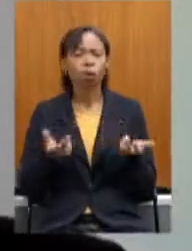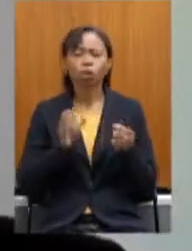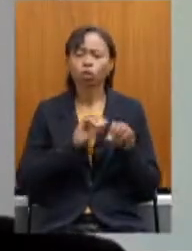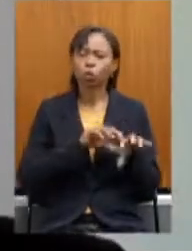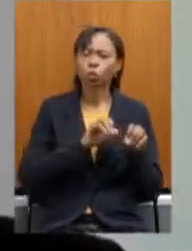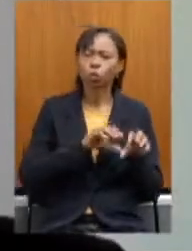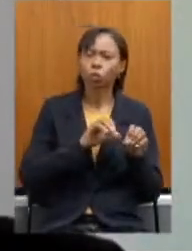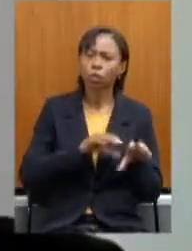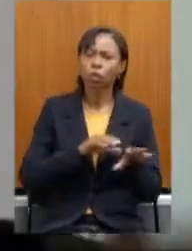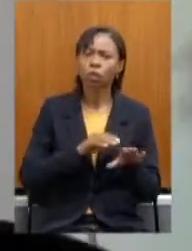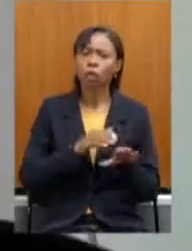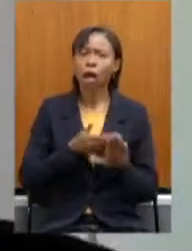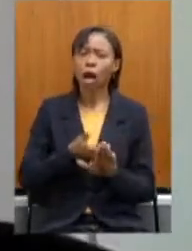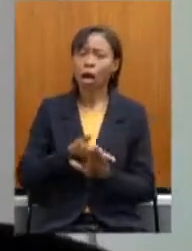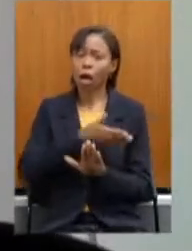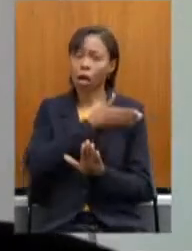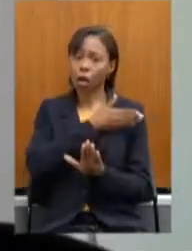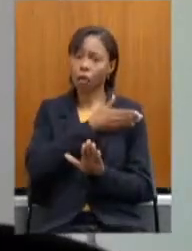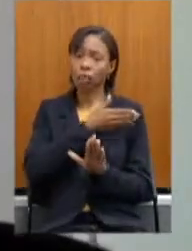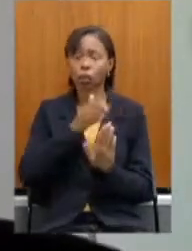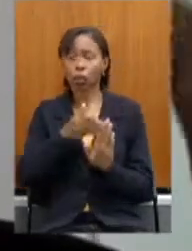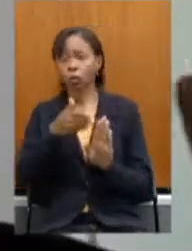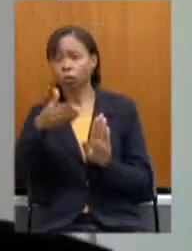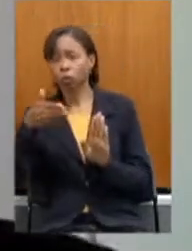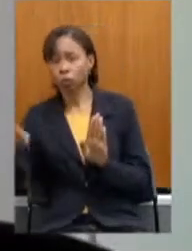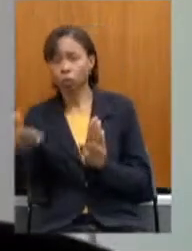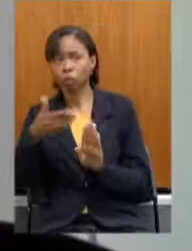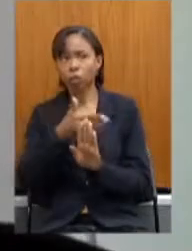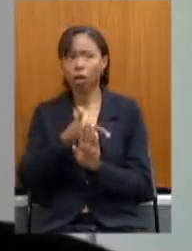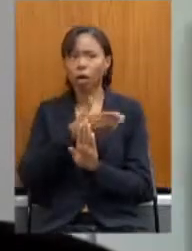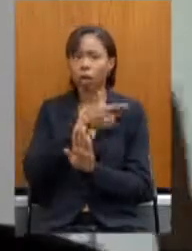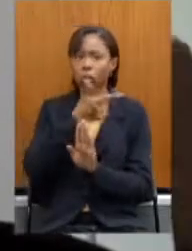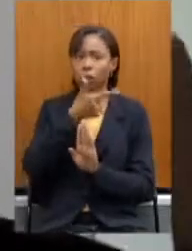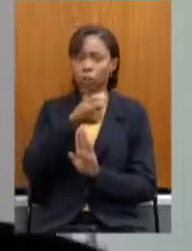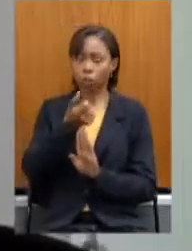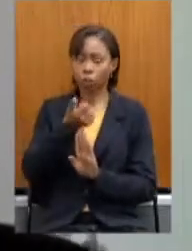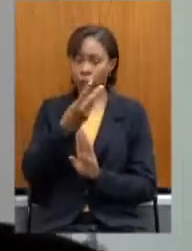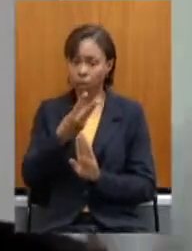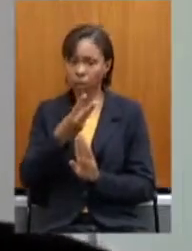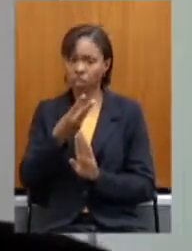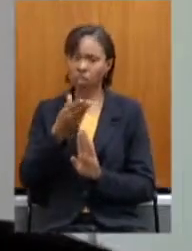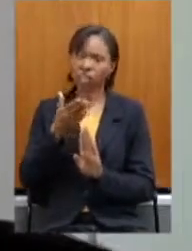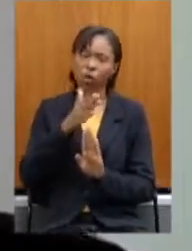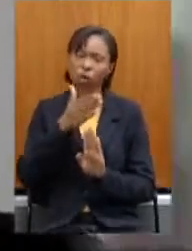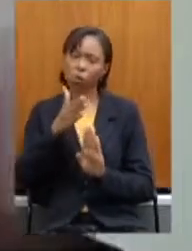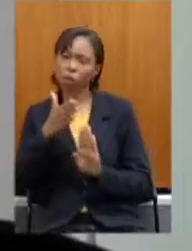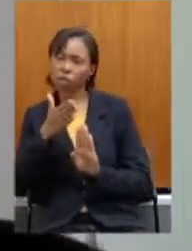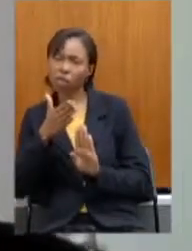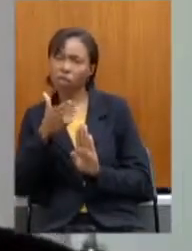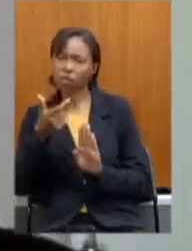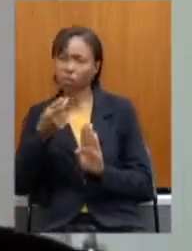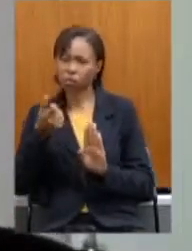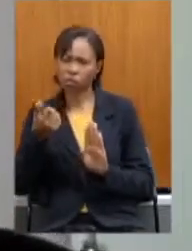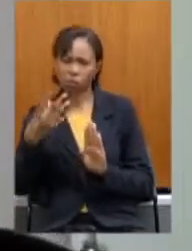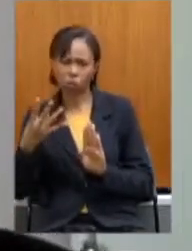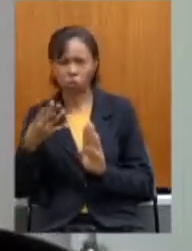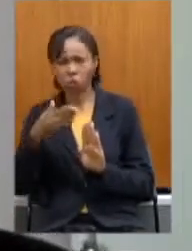egresso antes, depois, antes de 2003, entre 2003 e 2014 ou após 2014.